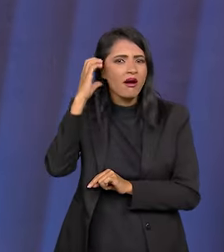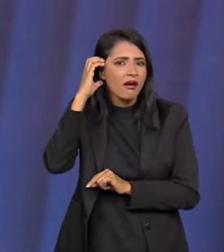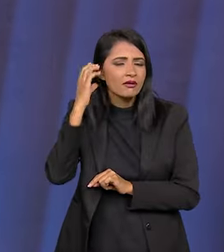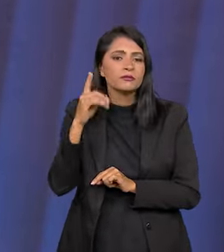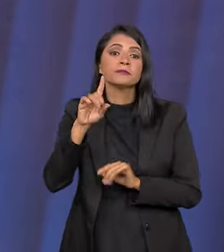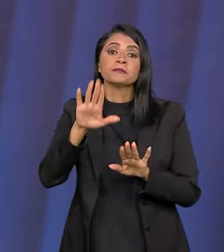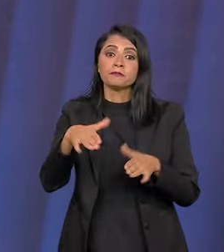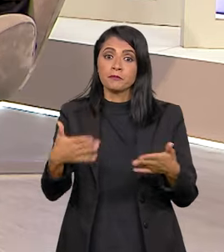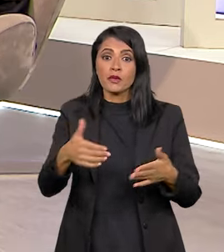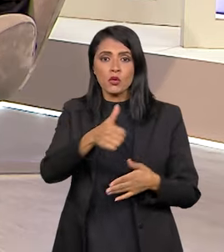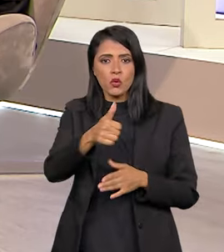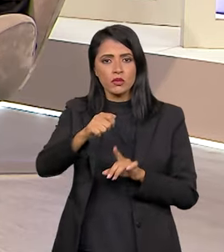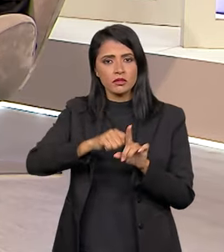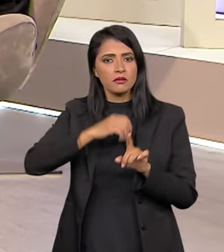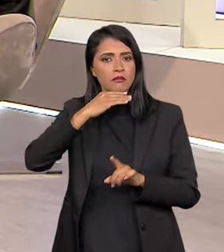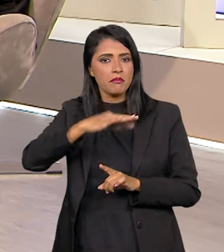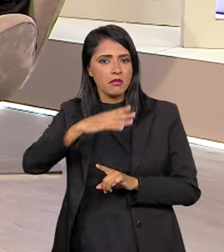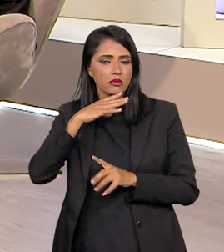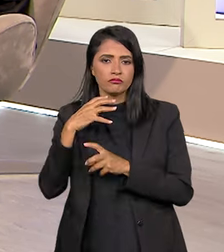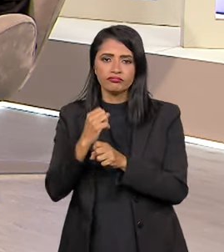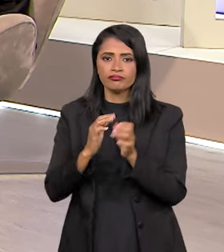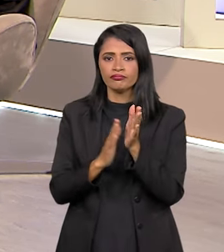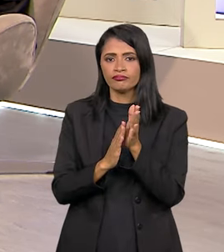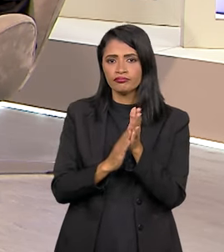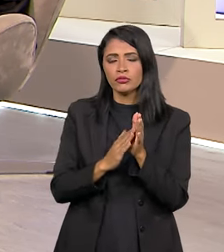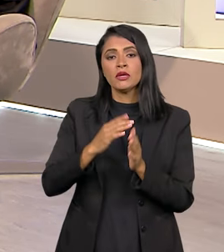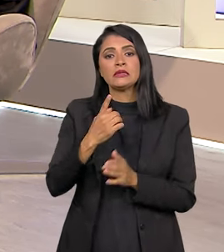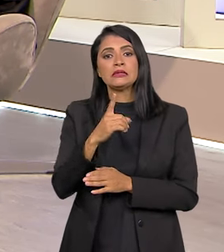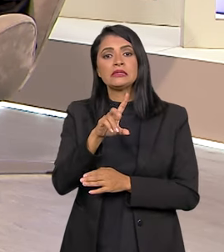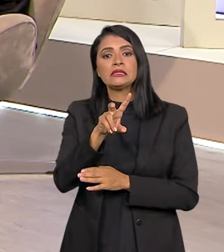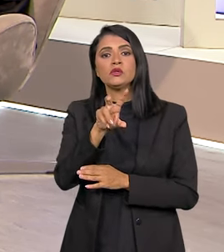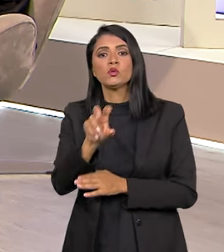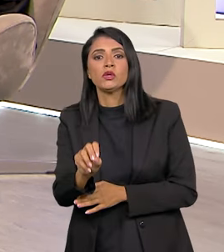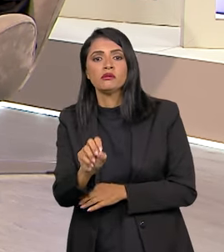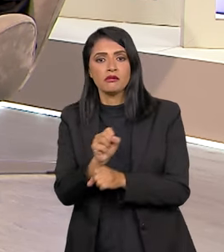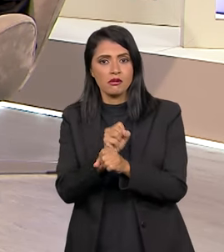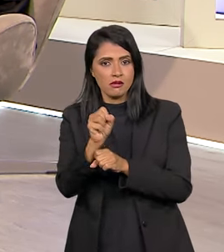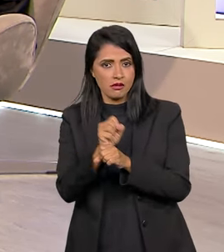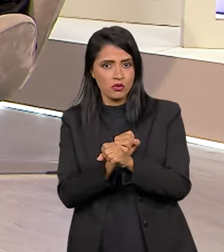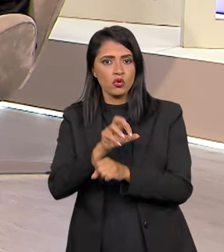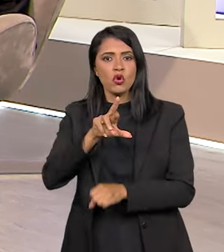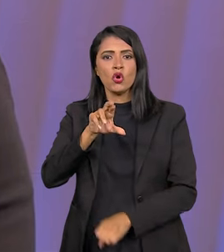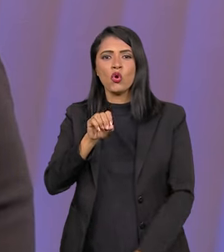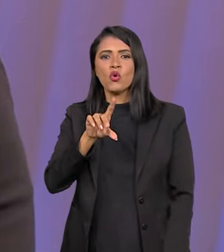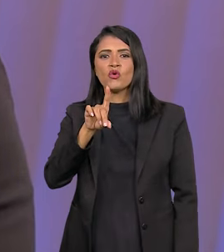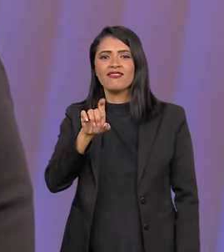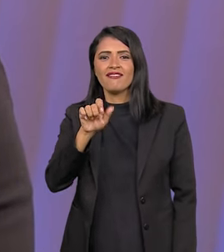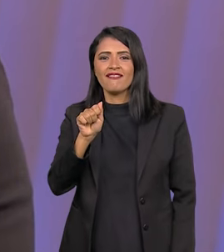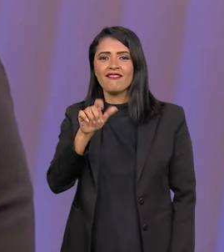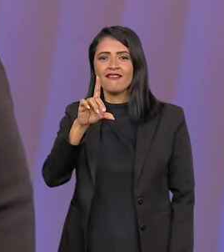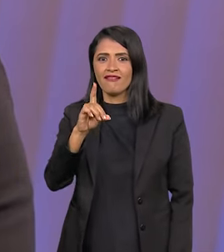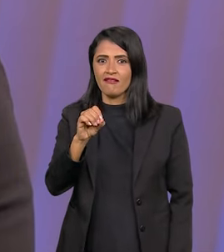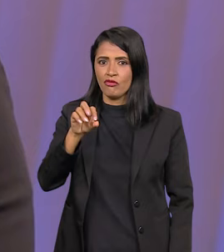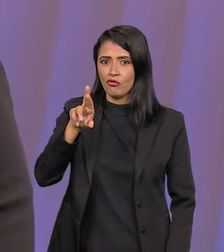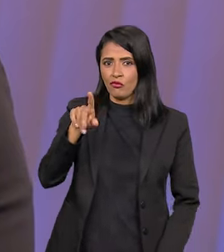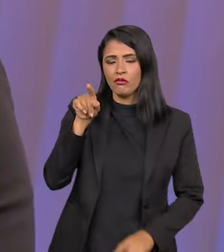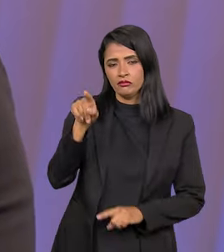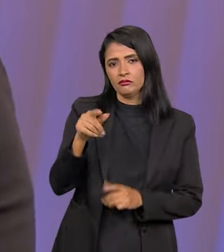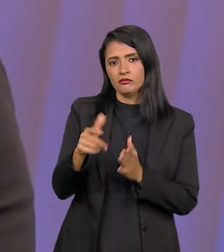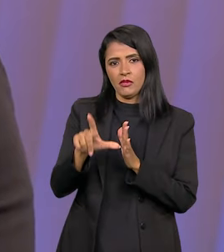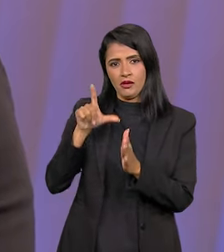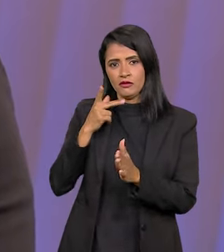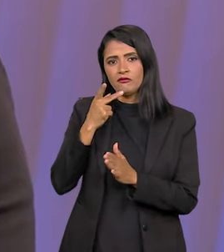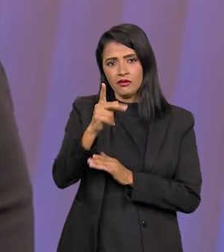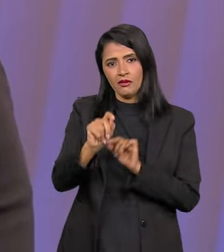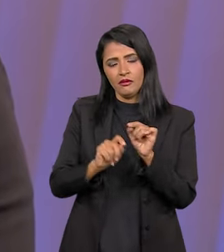um pouco das rádios. Isso, dia 11 de março, agora, a gente comemorou os 50 anos do Rodeador, né? Isso, como eu falei no início, a